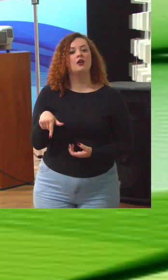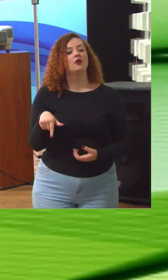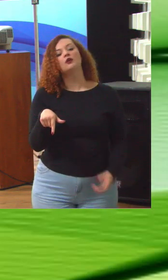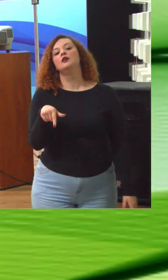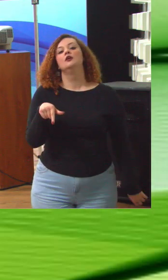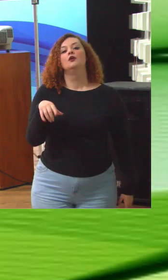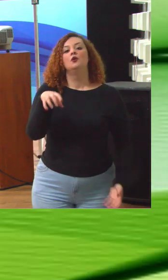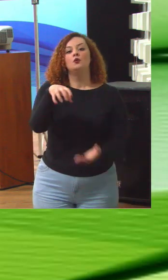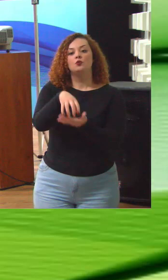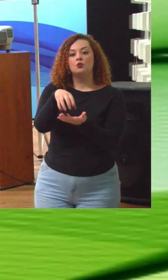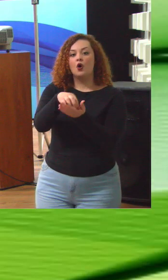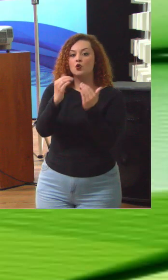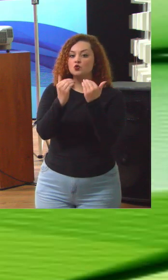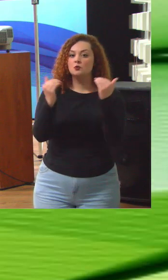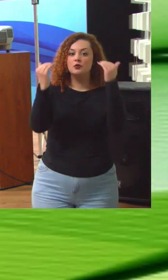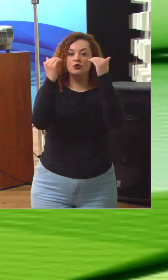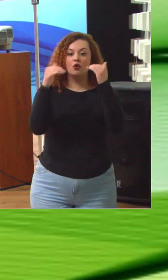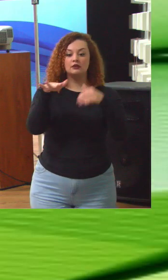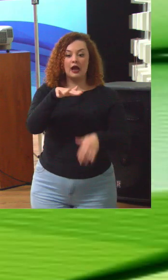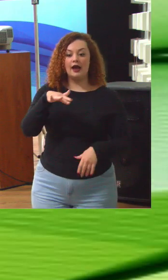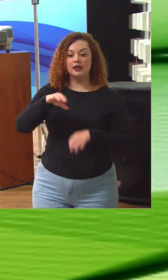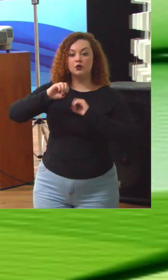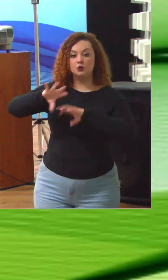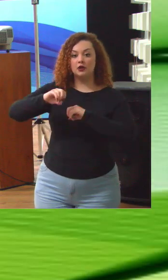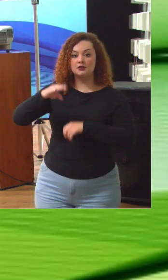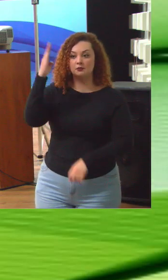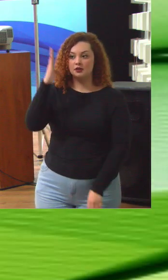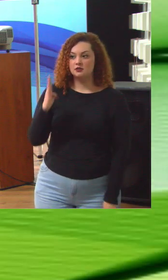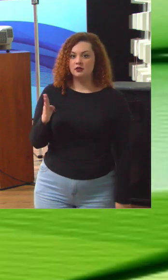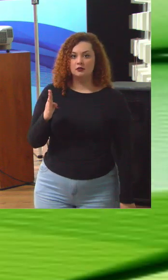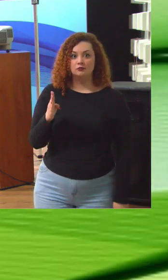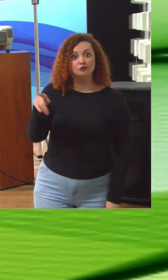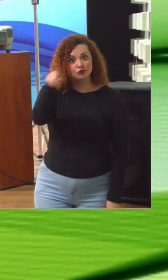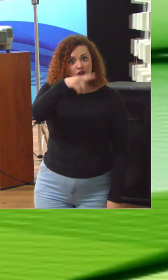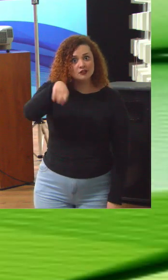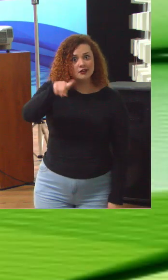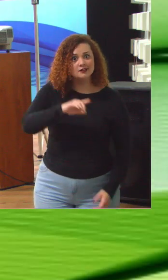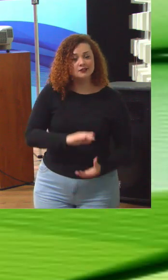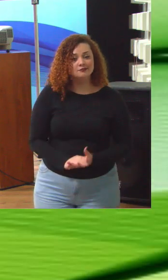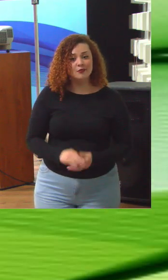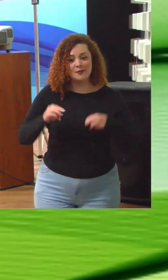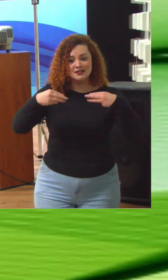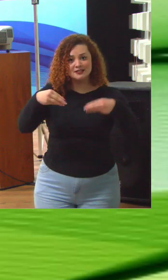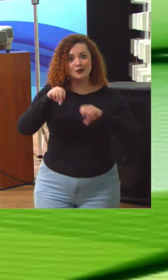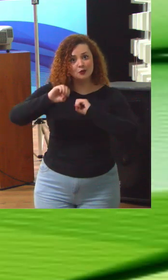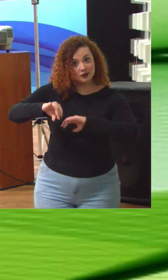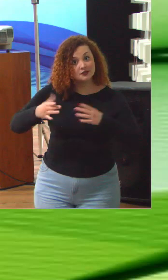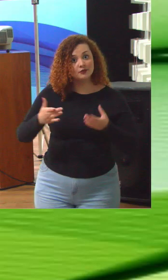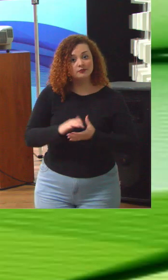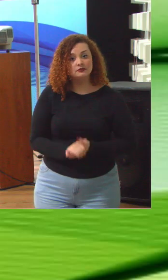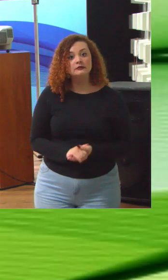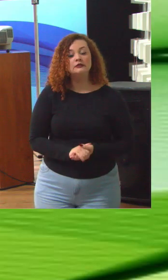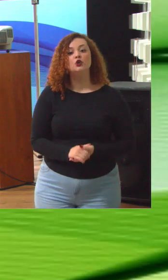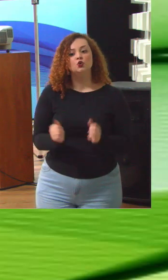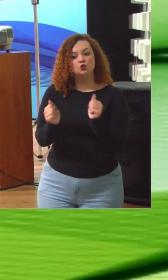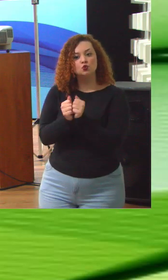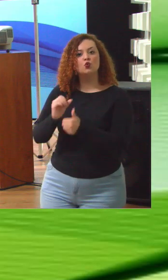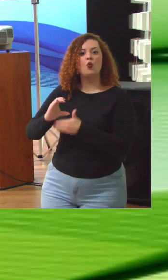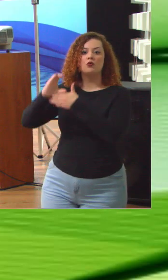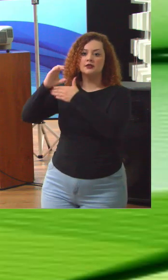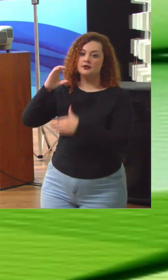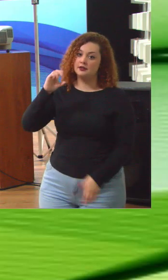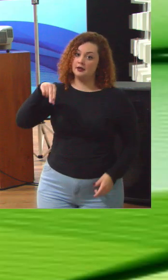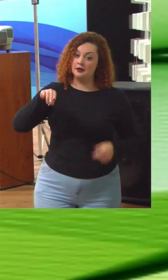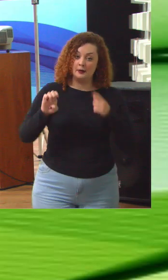da educação brasileira? Vocês. Vocês juntamente com o Conselho, o CNE,